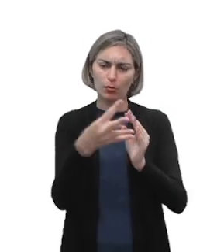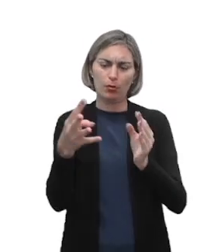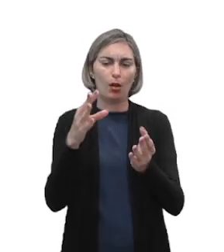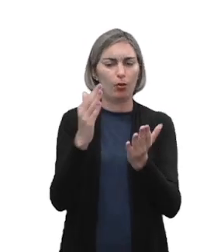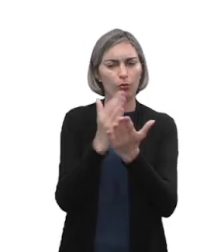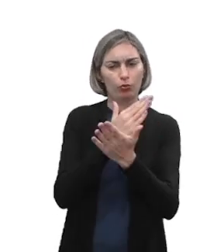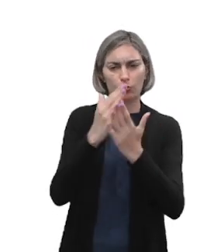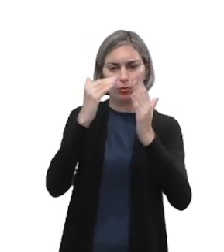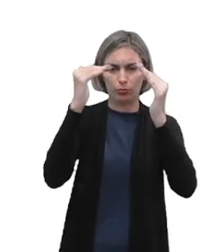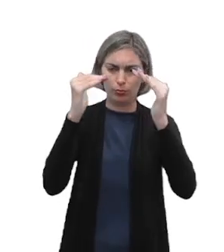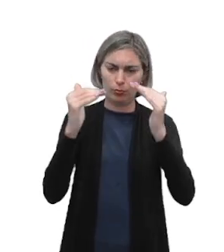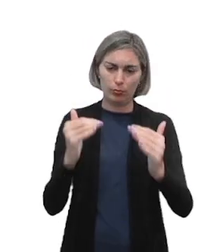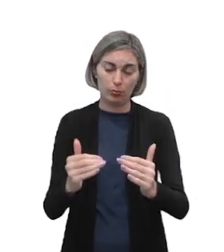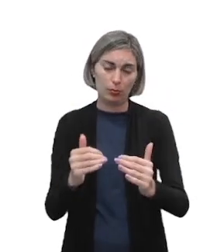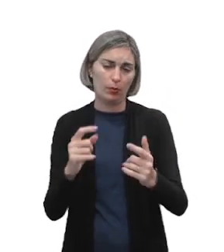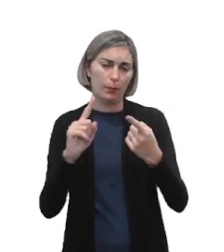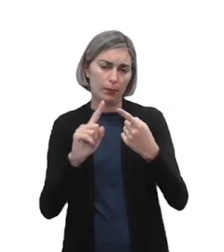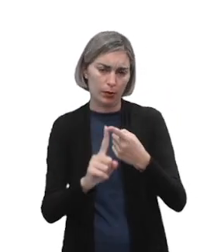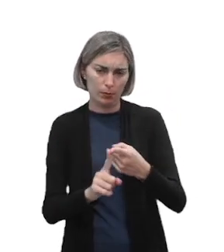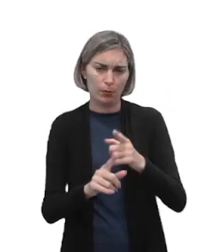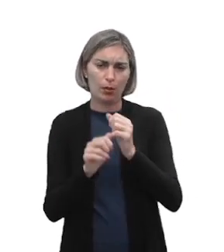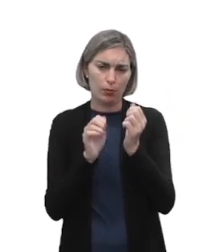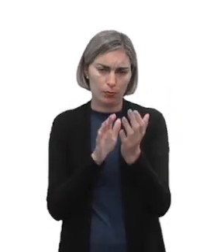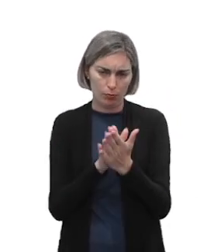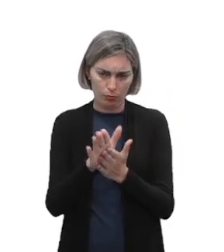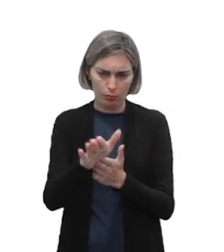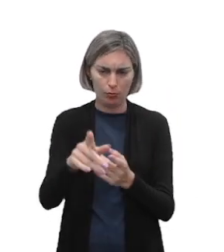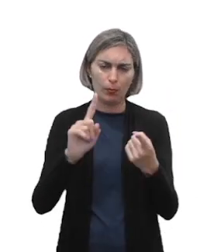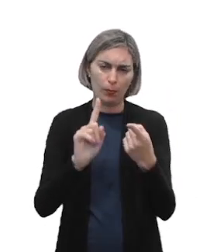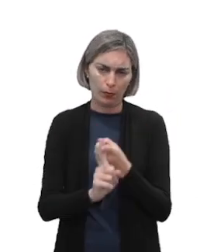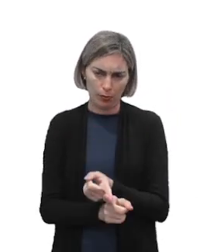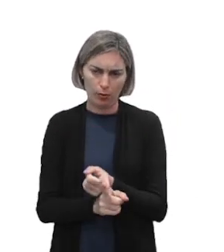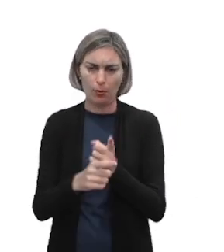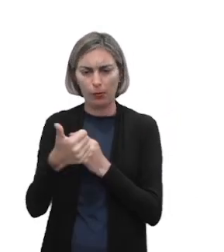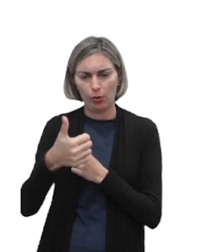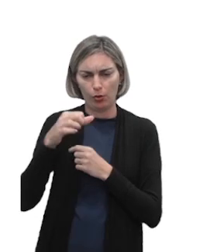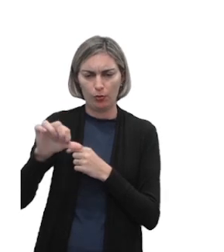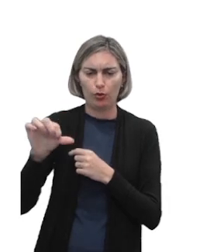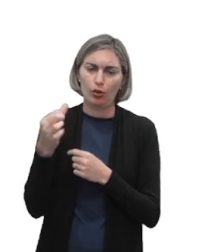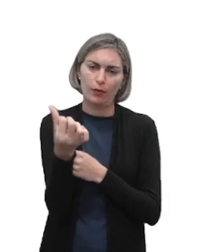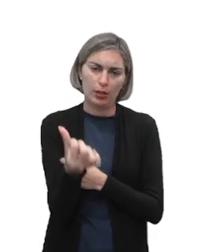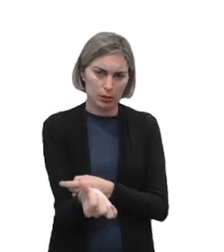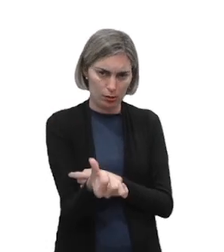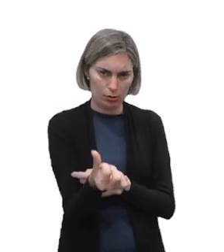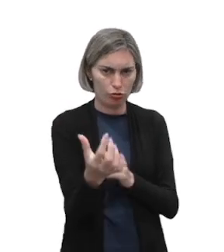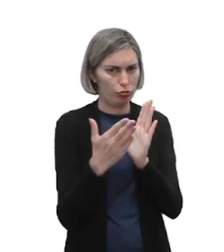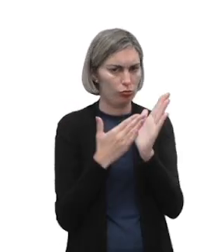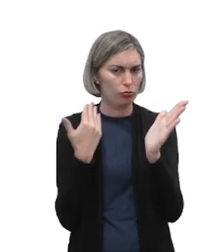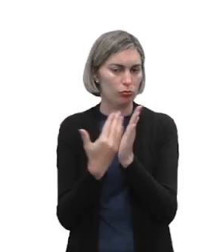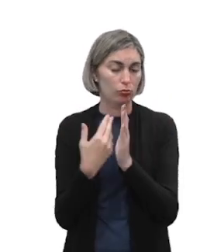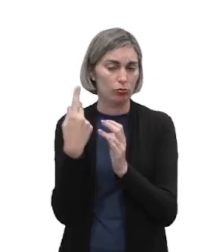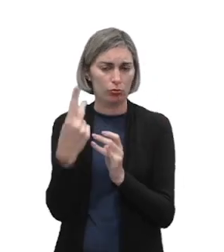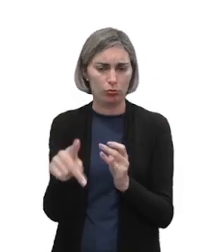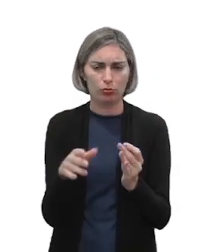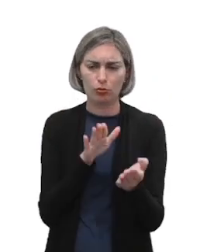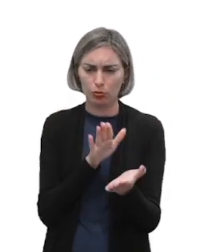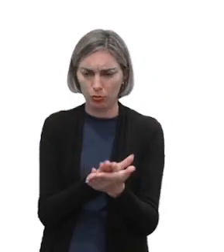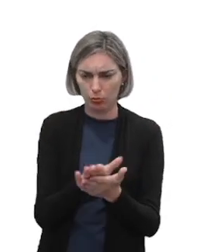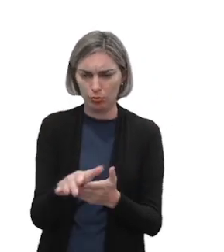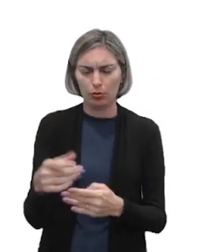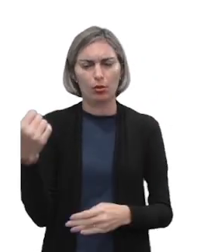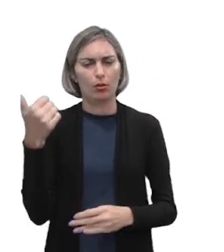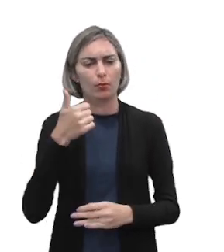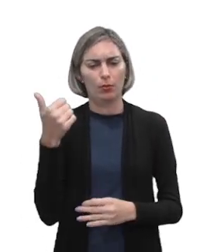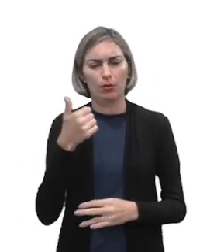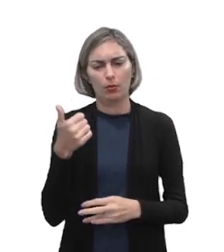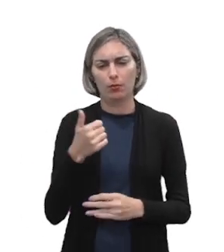algumas etapas. Primeira publicação, que foi a primeira publicação em 1996, desse livro, tinha, o primeiro